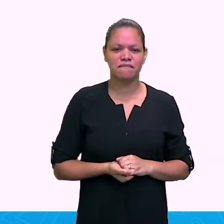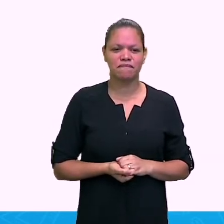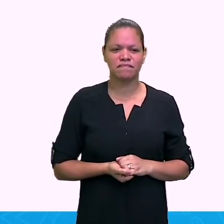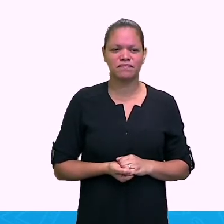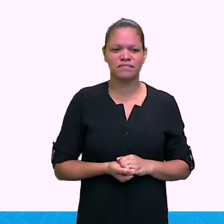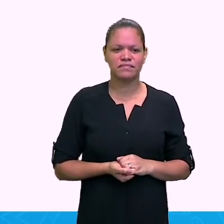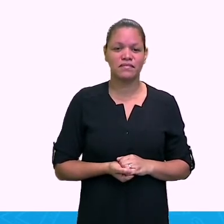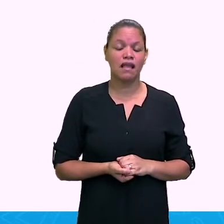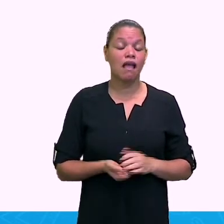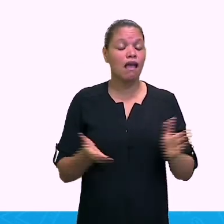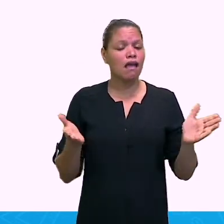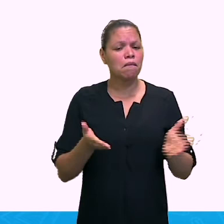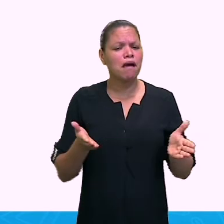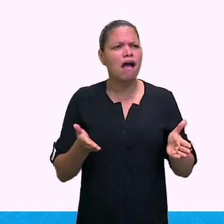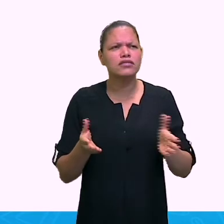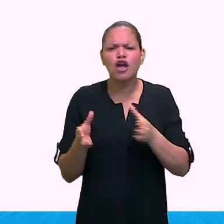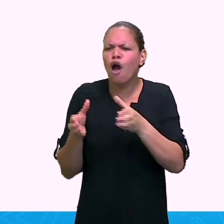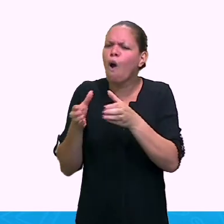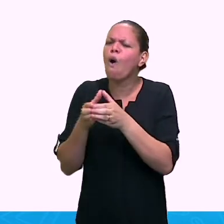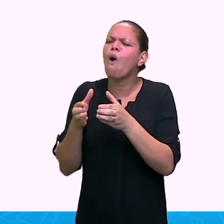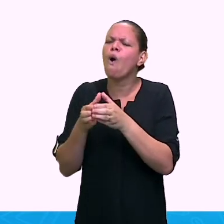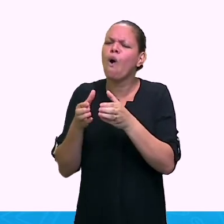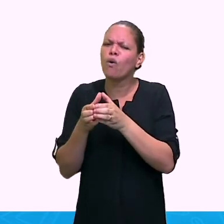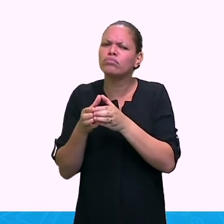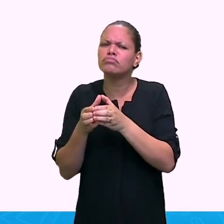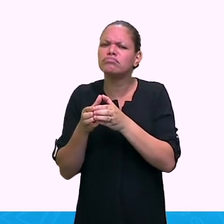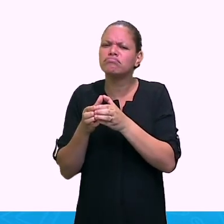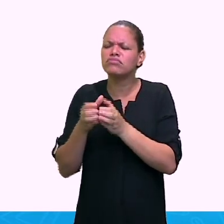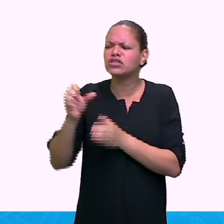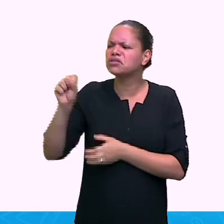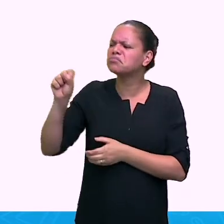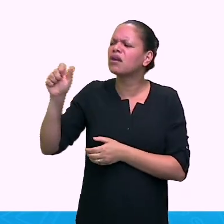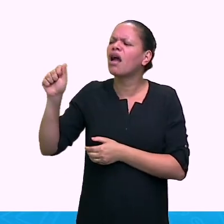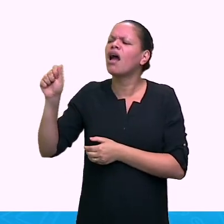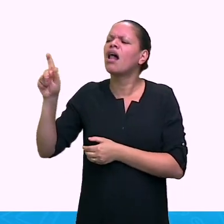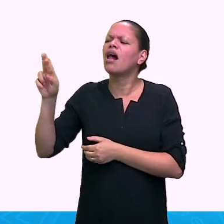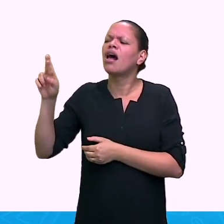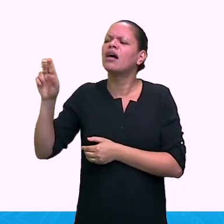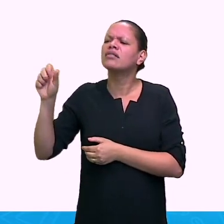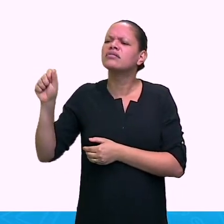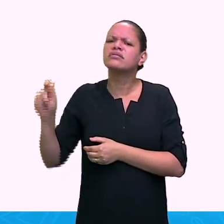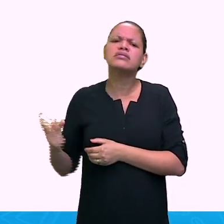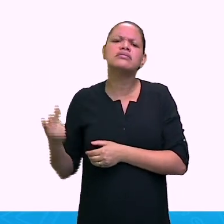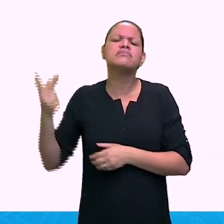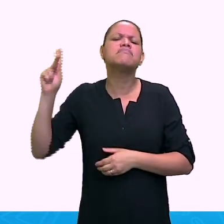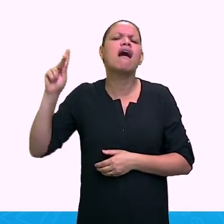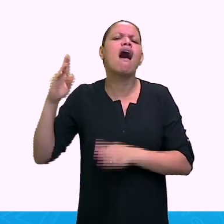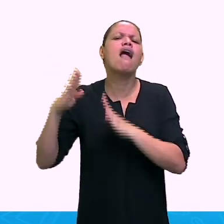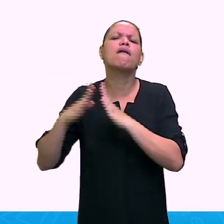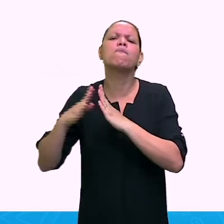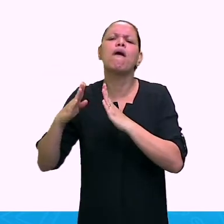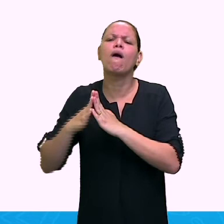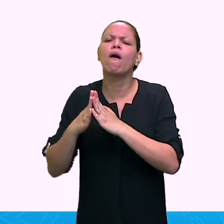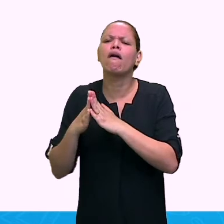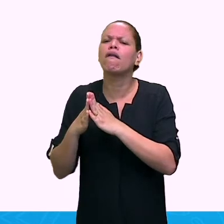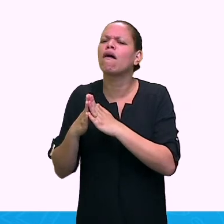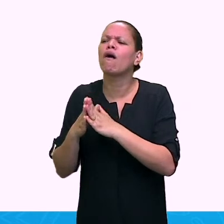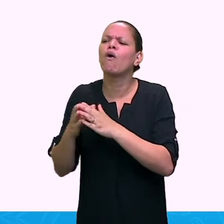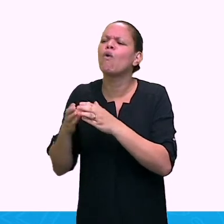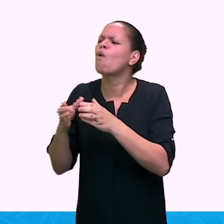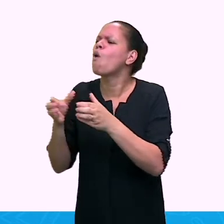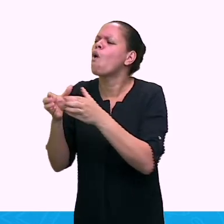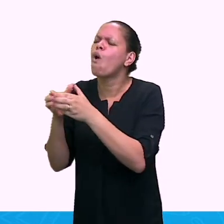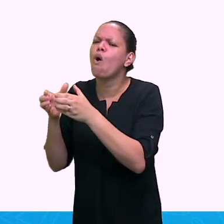ela tem 15 anos. I live... Vamos supor que ela mora em Paris, na França.